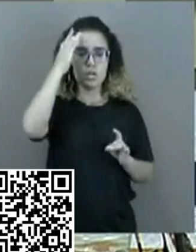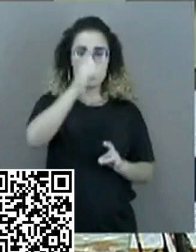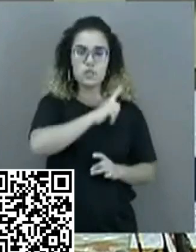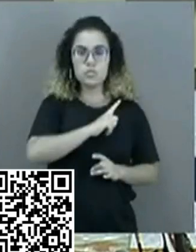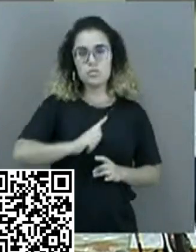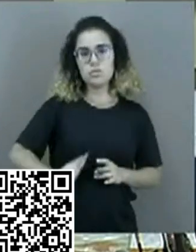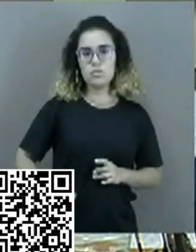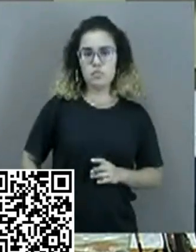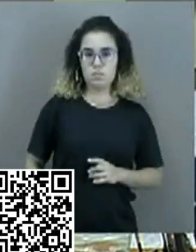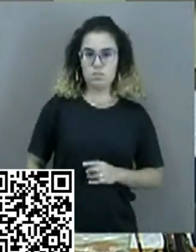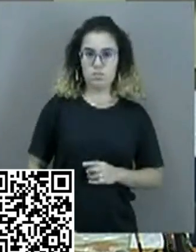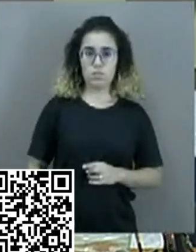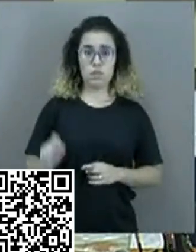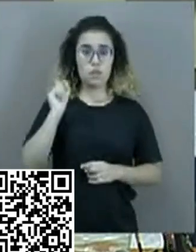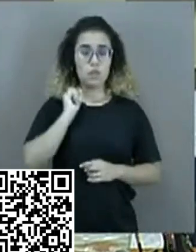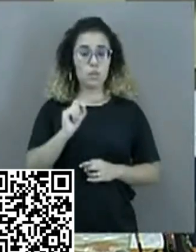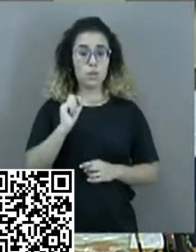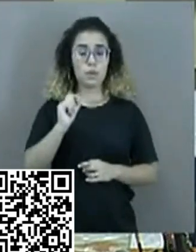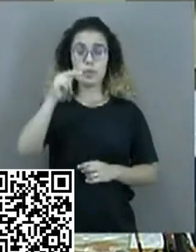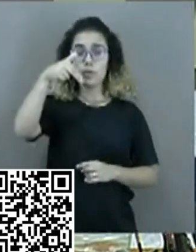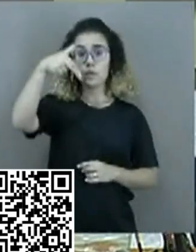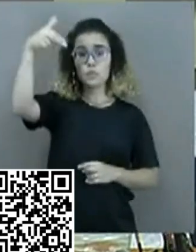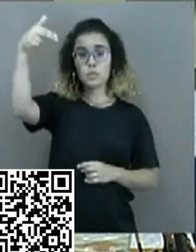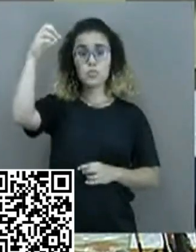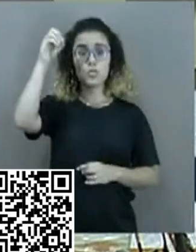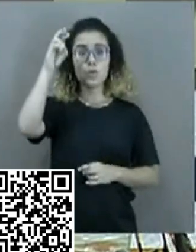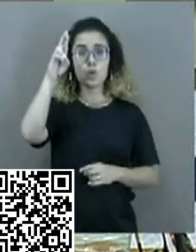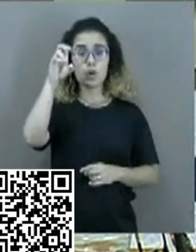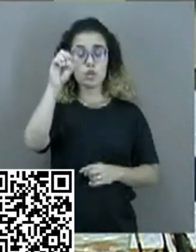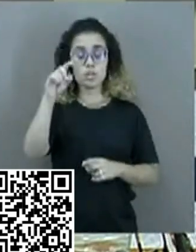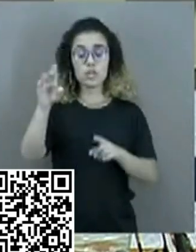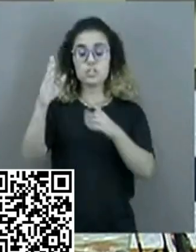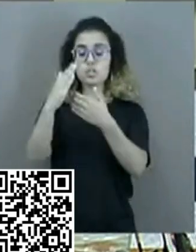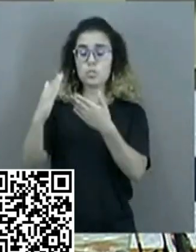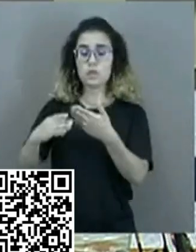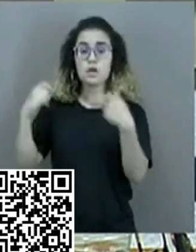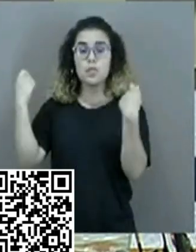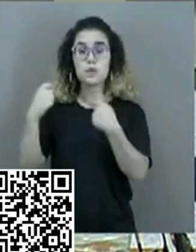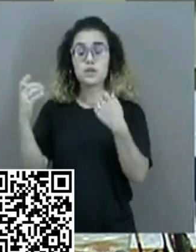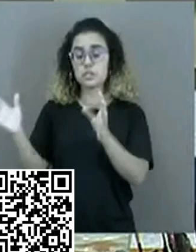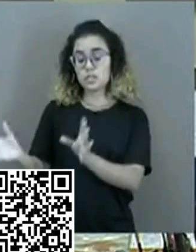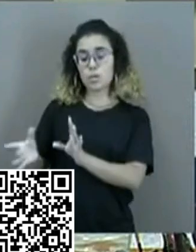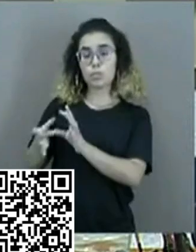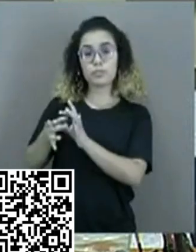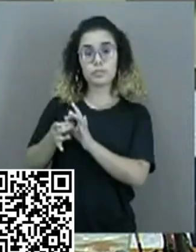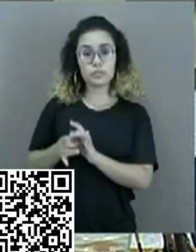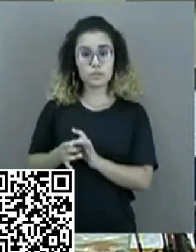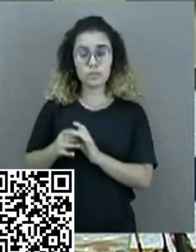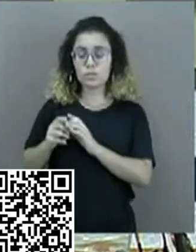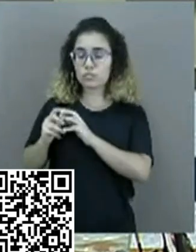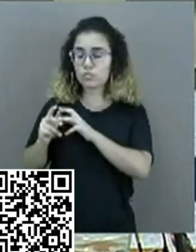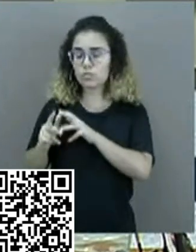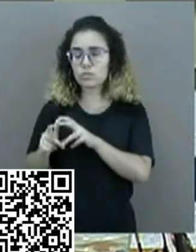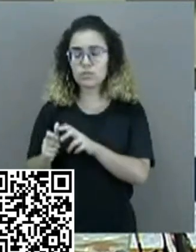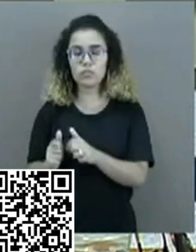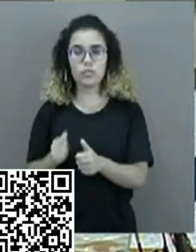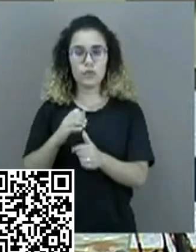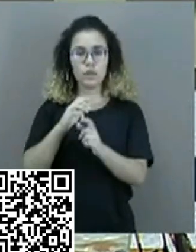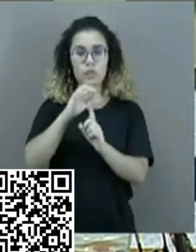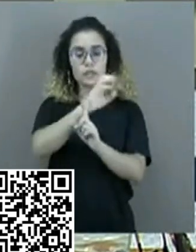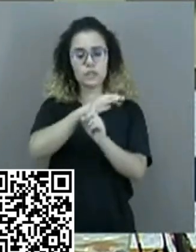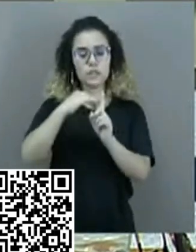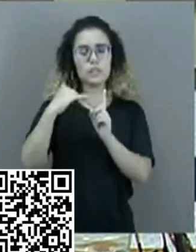Ceará de que o Nordeste e o Brasil precisam estar unidos em torno dessa